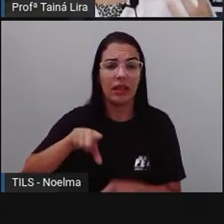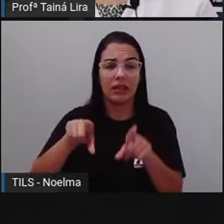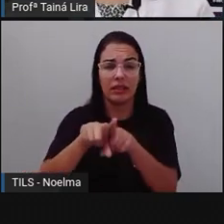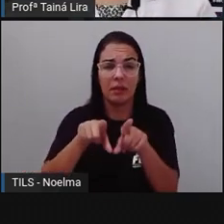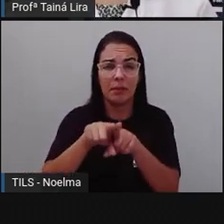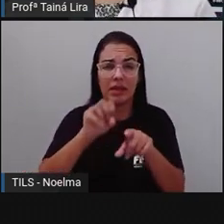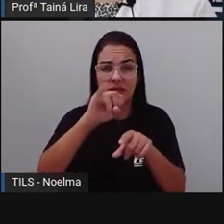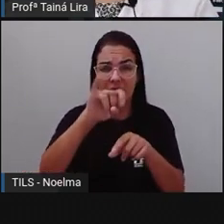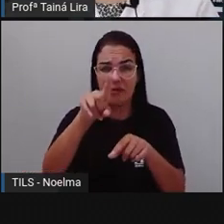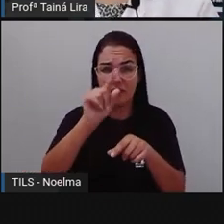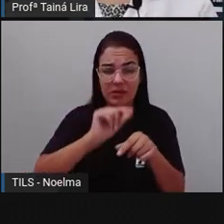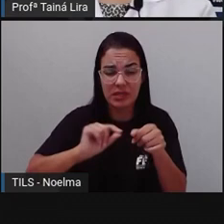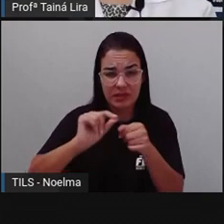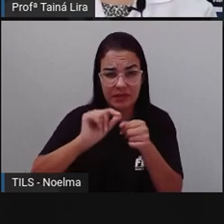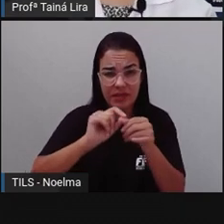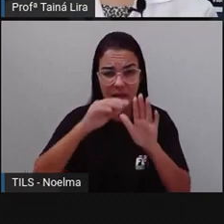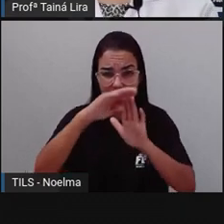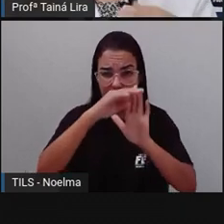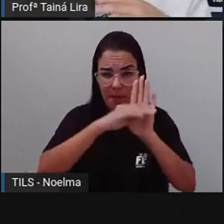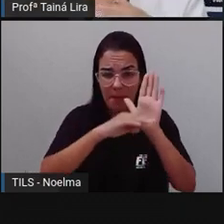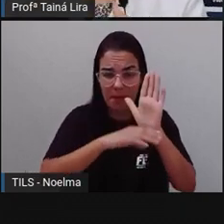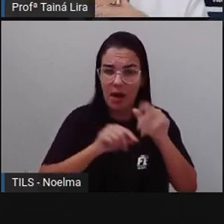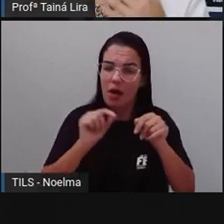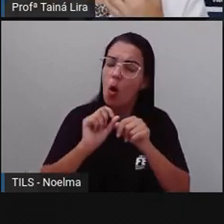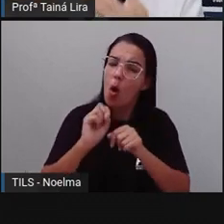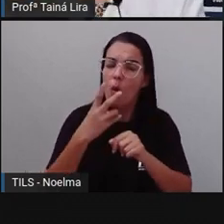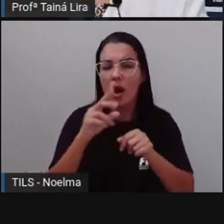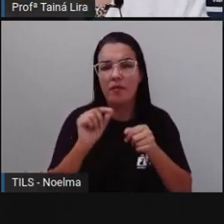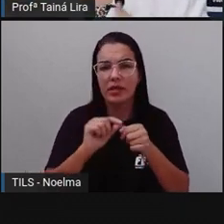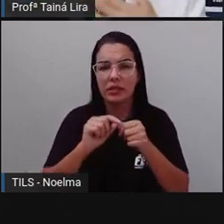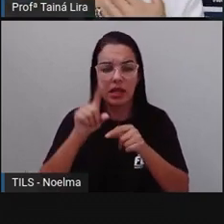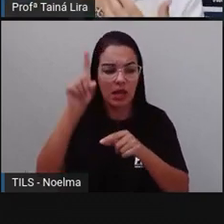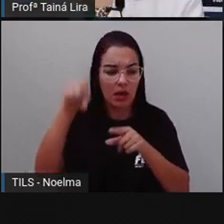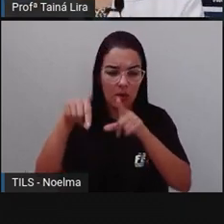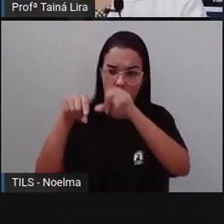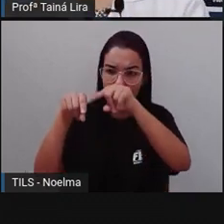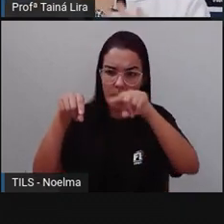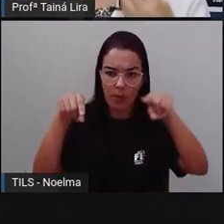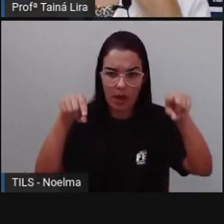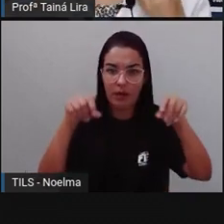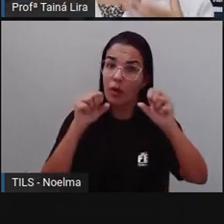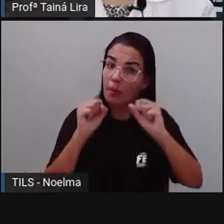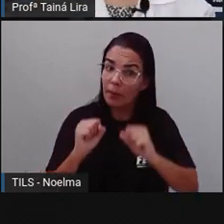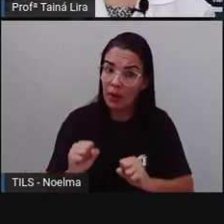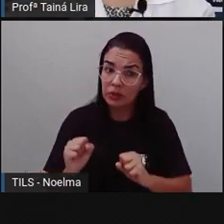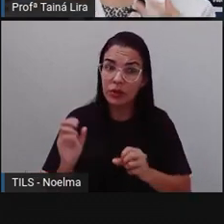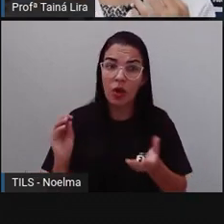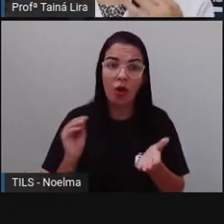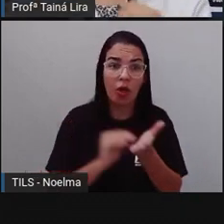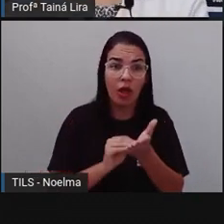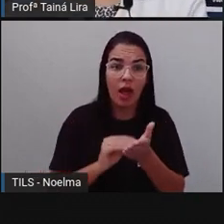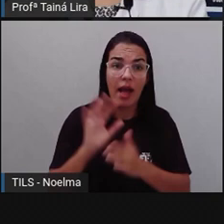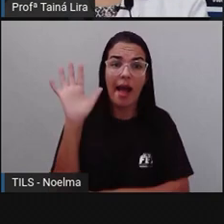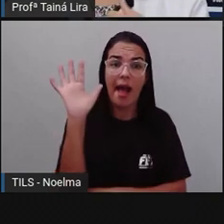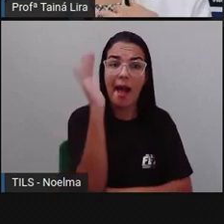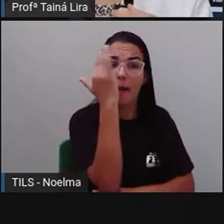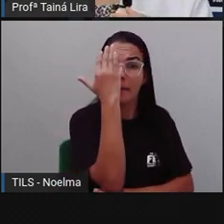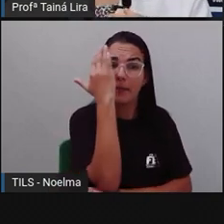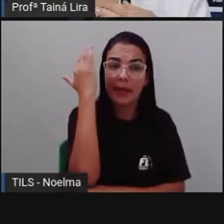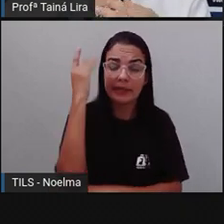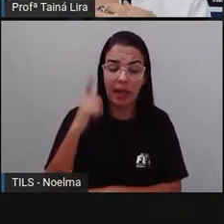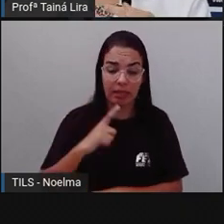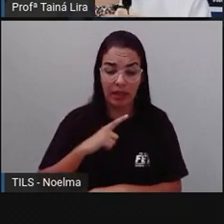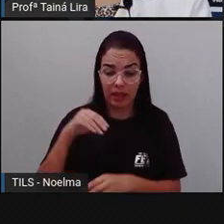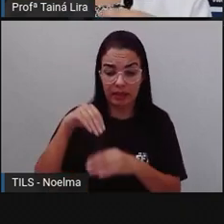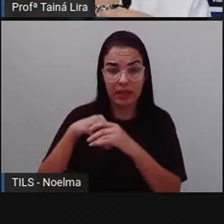tabela, Forem produzir um gráfico, Vocês podem colocar uma planta que vocês tenham em casa, Tá certo? De repente vocês podem